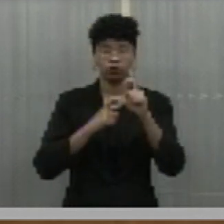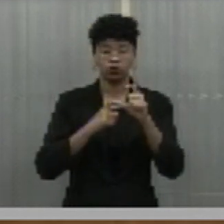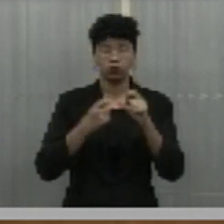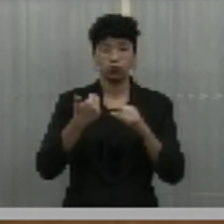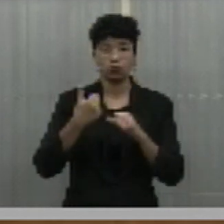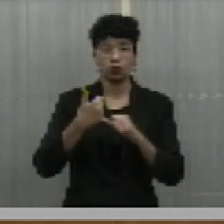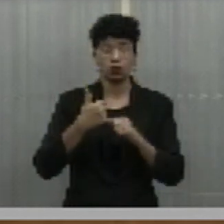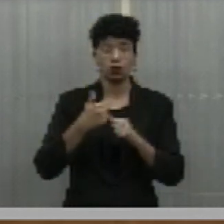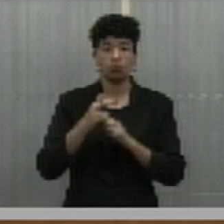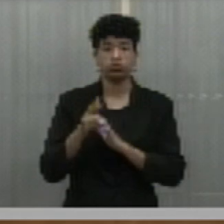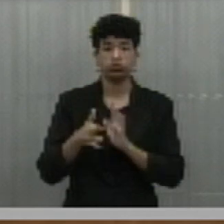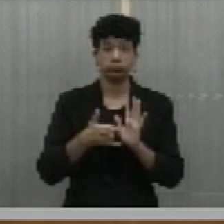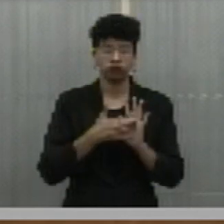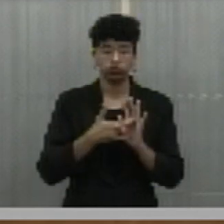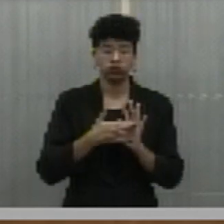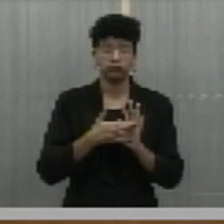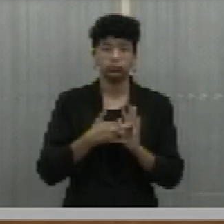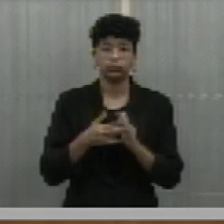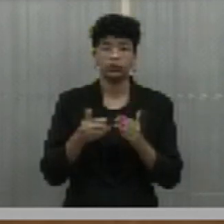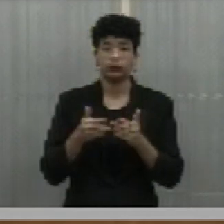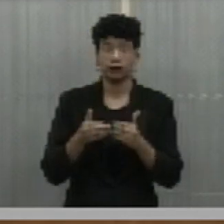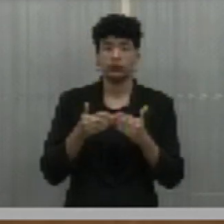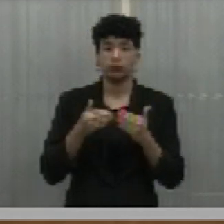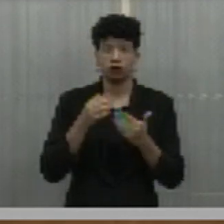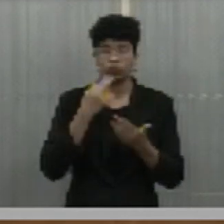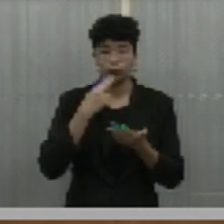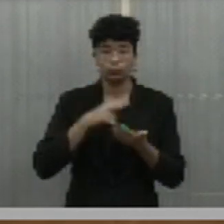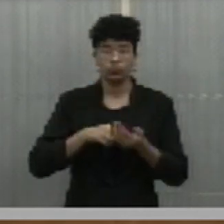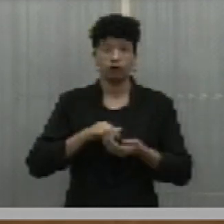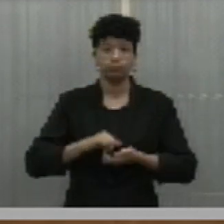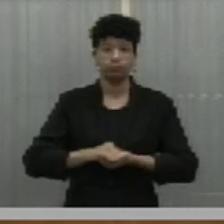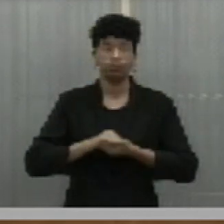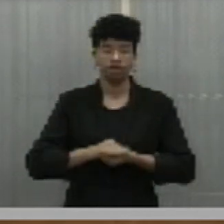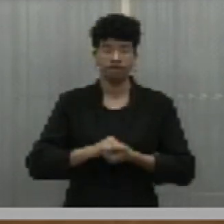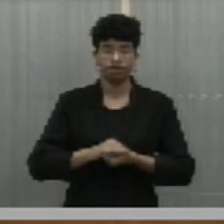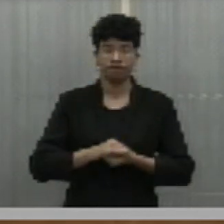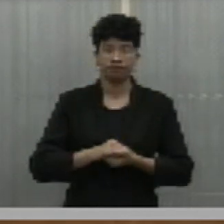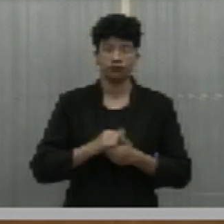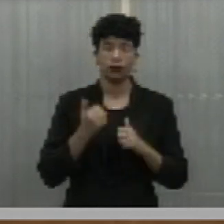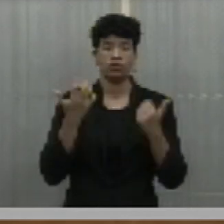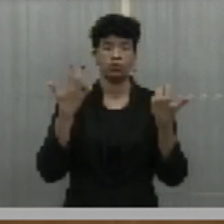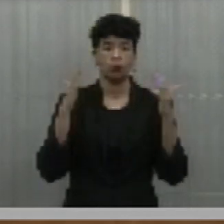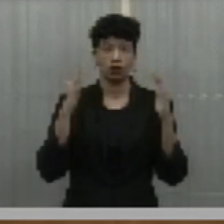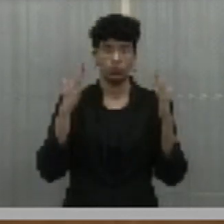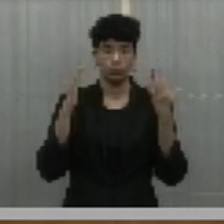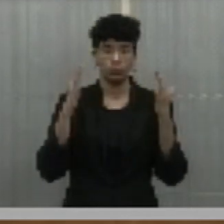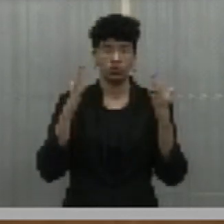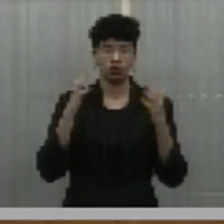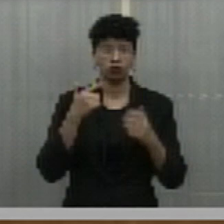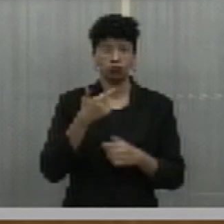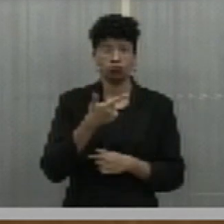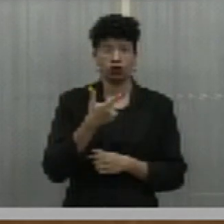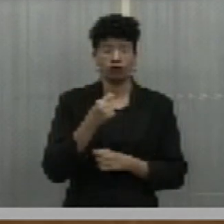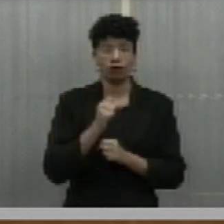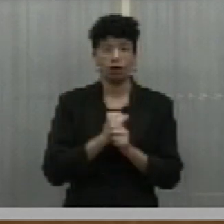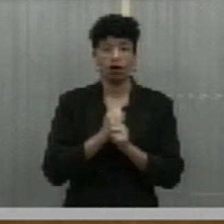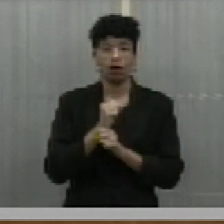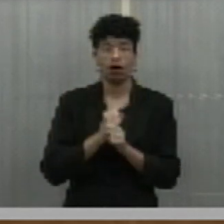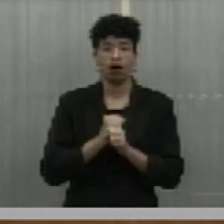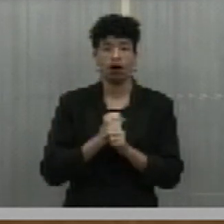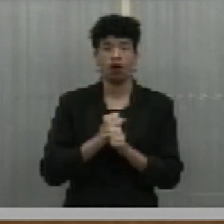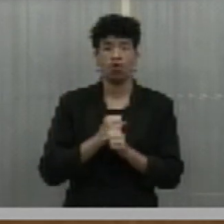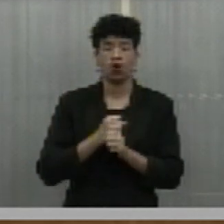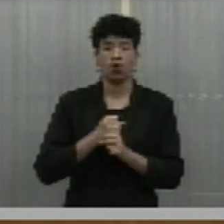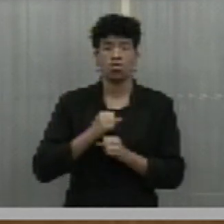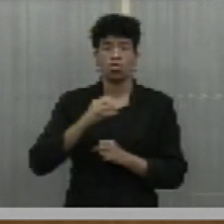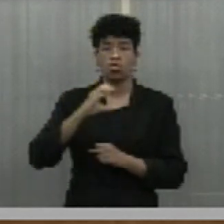regimento interno desta Casa, requerer que seja encaminhado o voto de louvor, em comemoração aos 20 anos da comunidade Coping